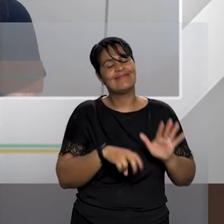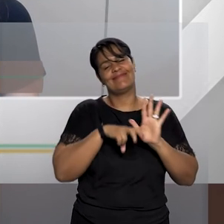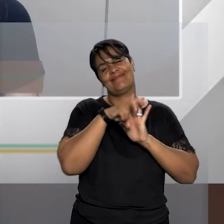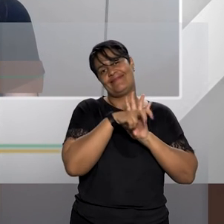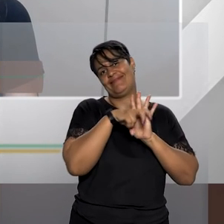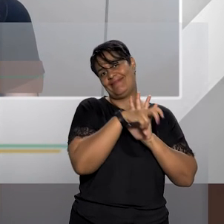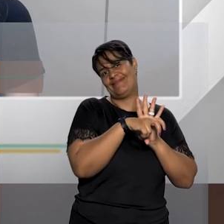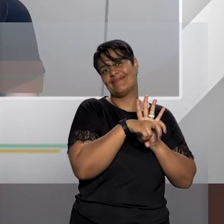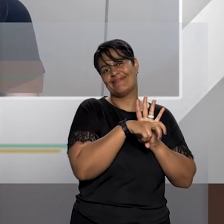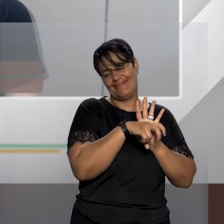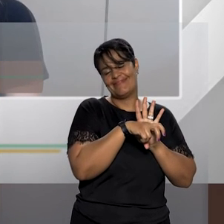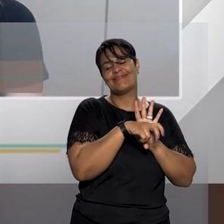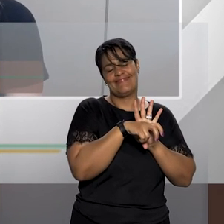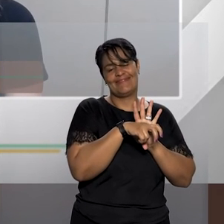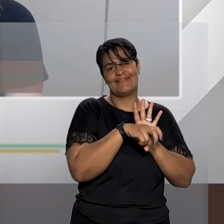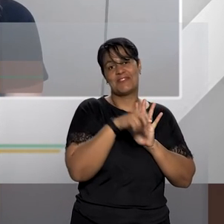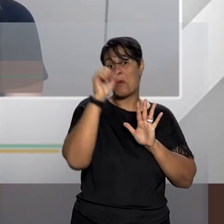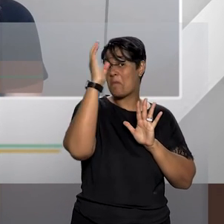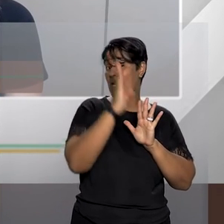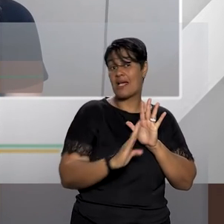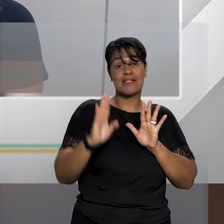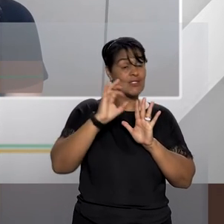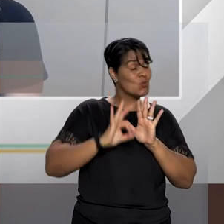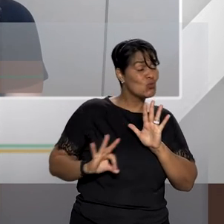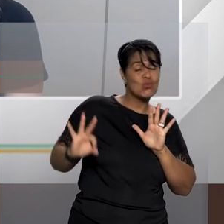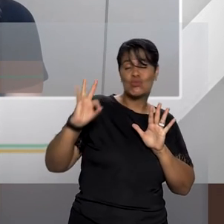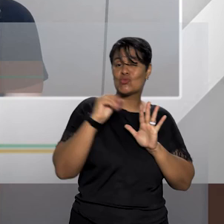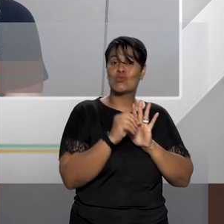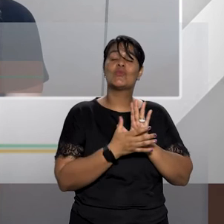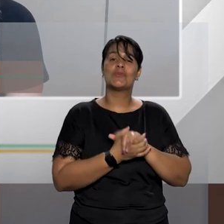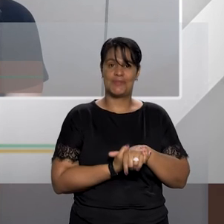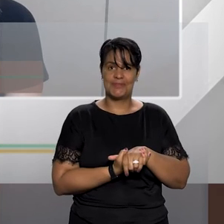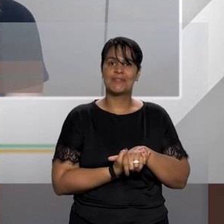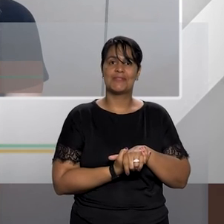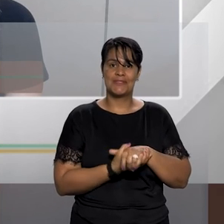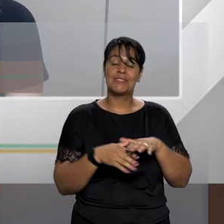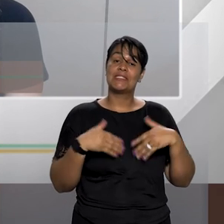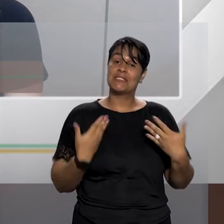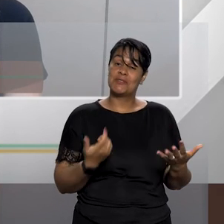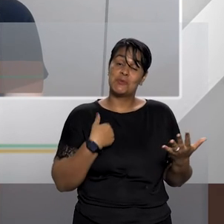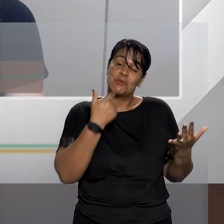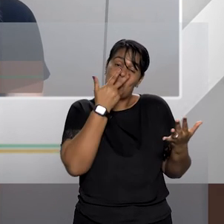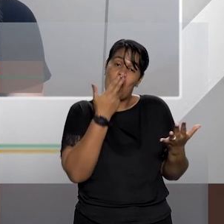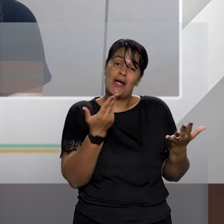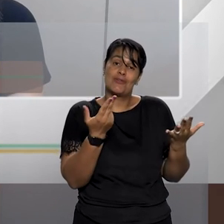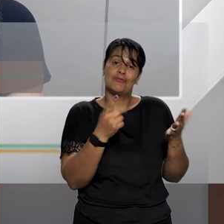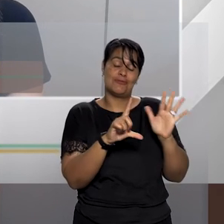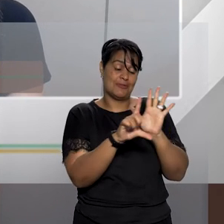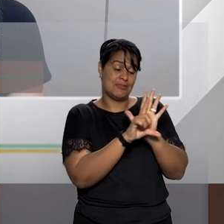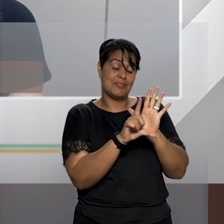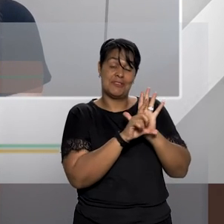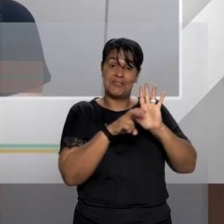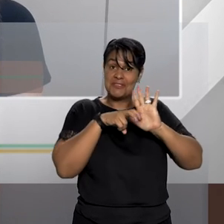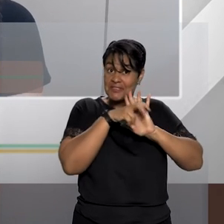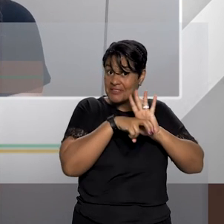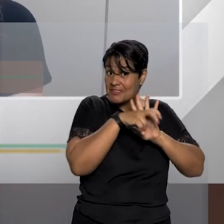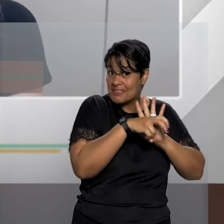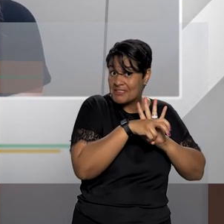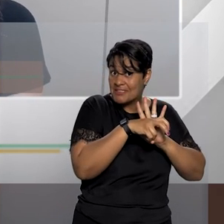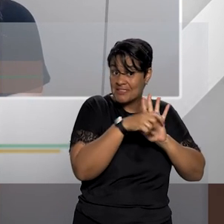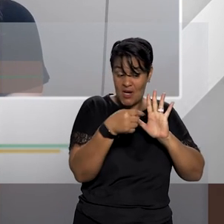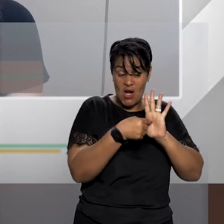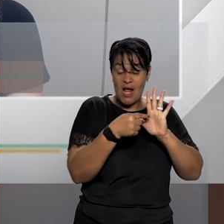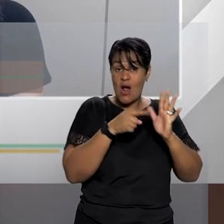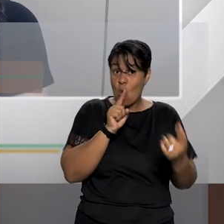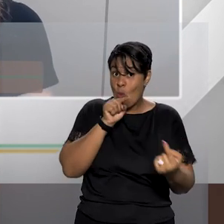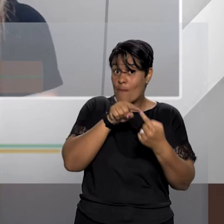neste solo brasileiro dentro do âmbito normativo eu acredito que a lei Maria da Penha que veio exatamente para combater a